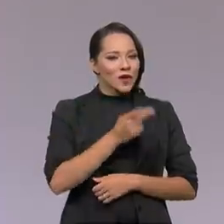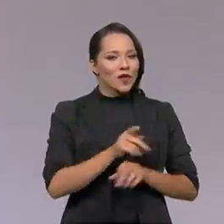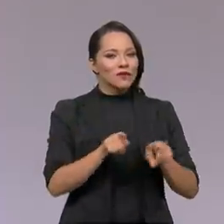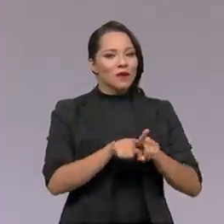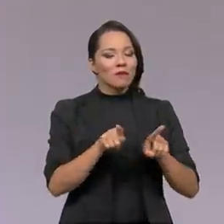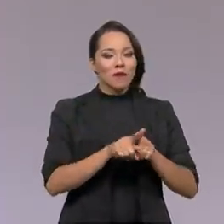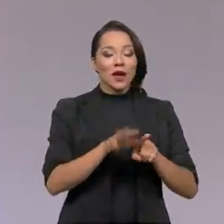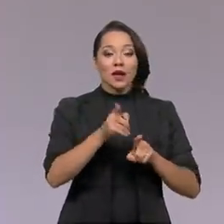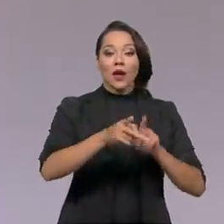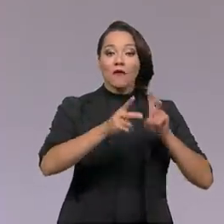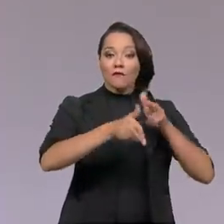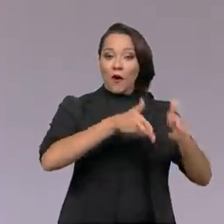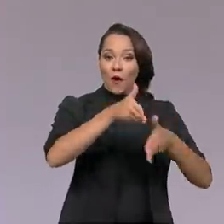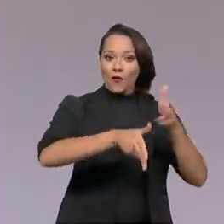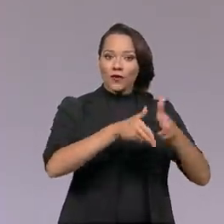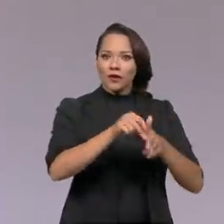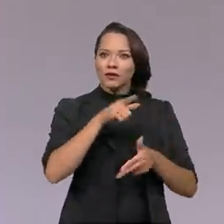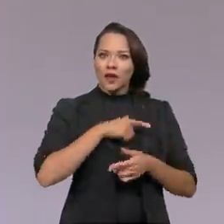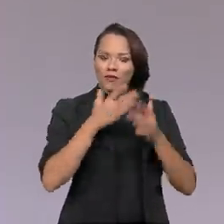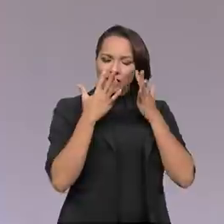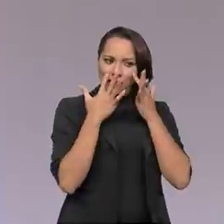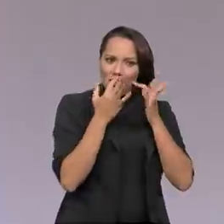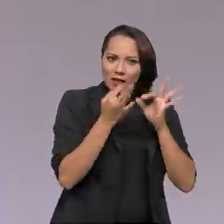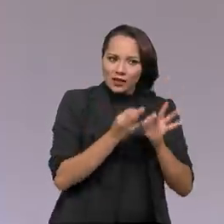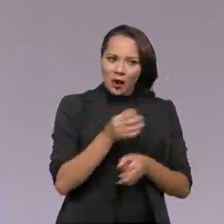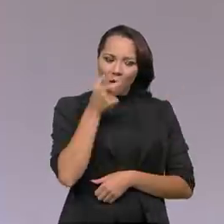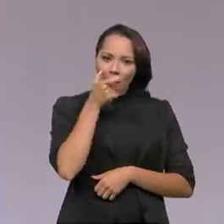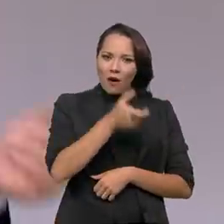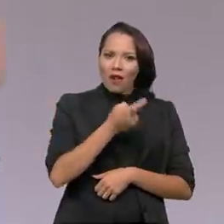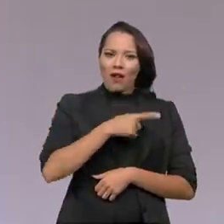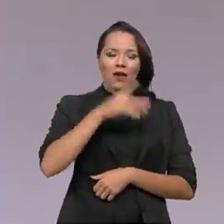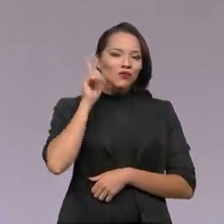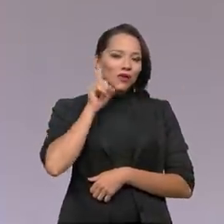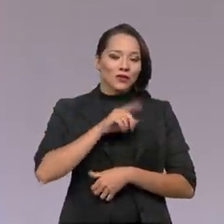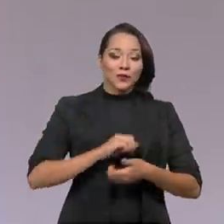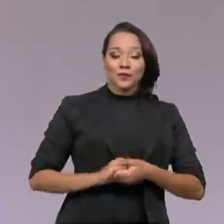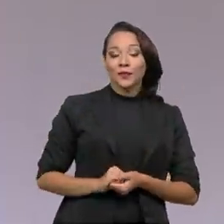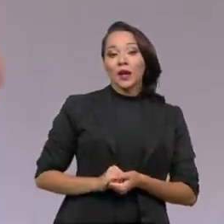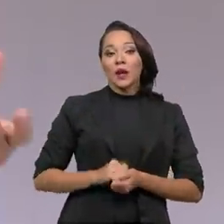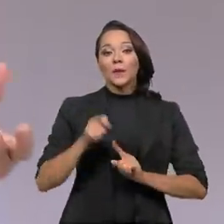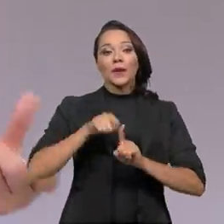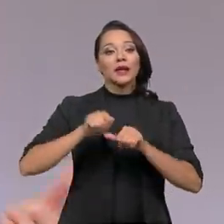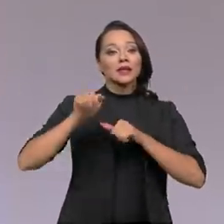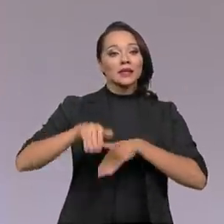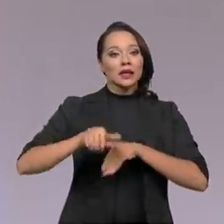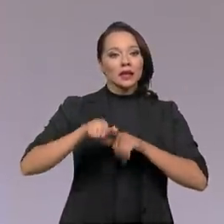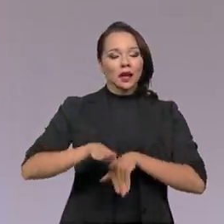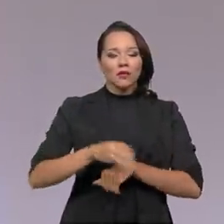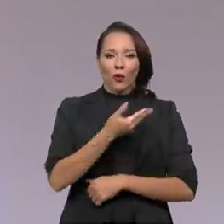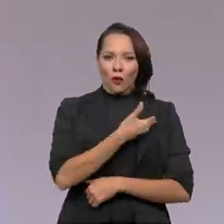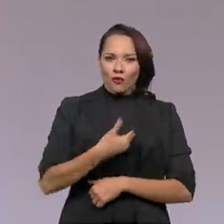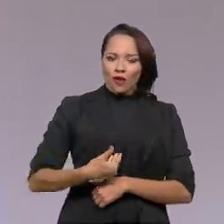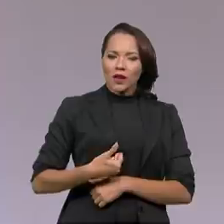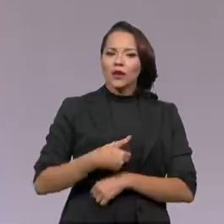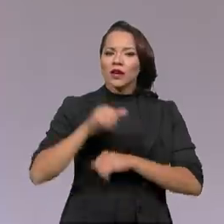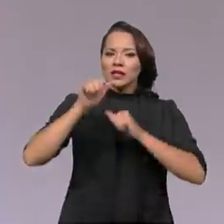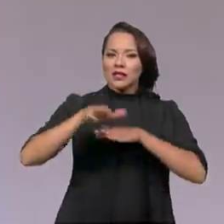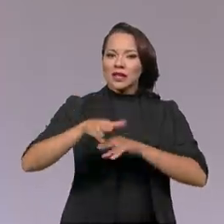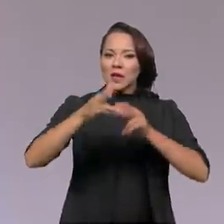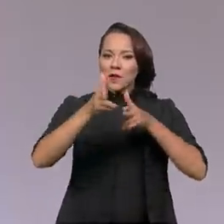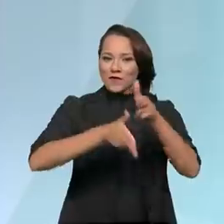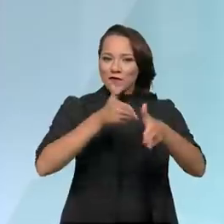o modal ferroviário despertou muita atenção dos norte-americanos. Setembro foi considerado pelo governo o setembro